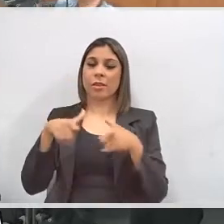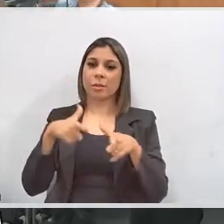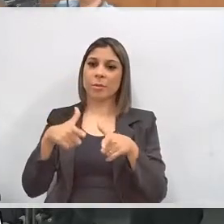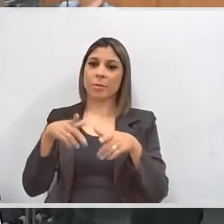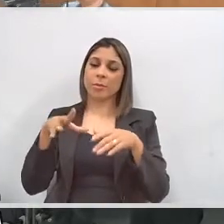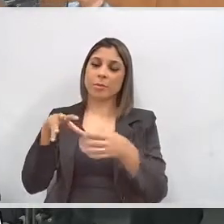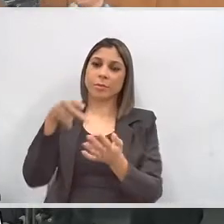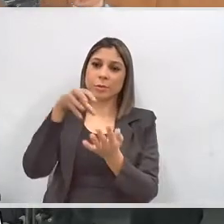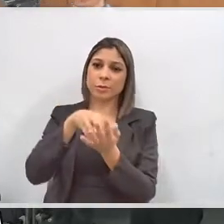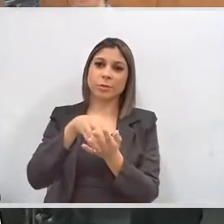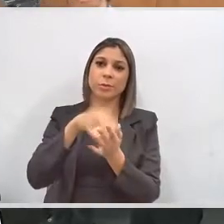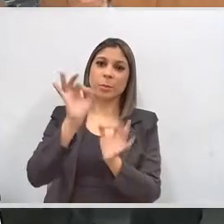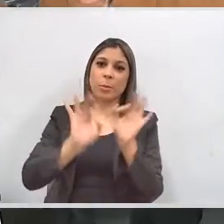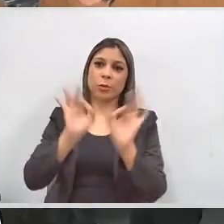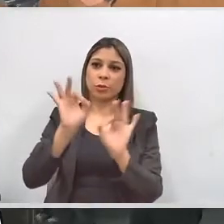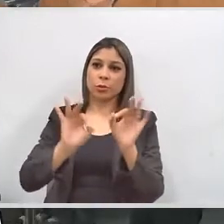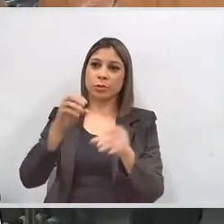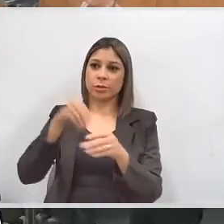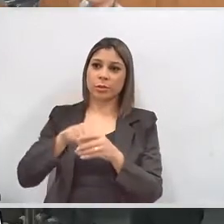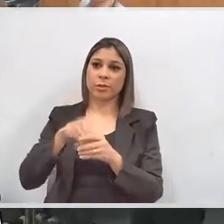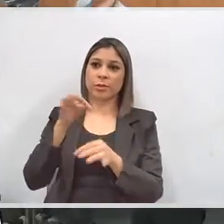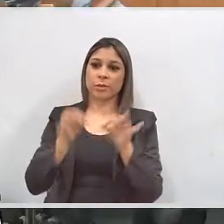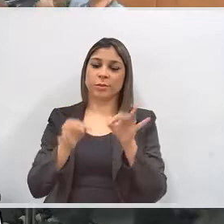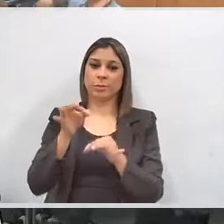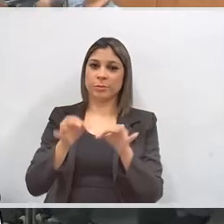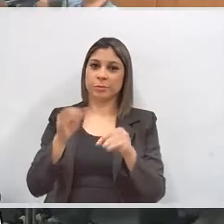trabalho no setor de projetos do tribunal.